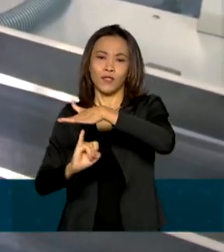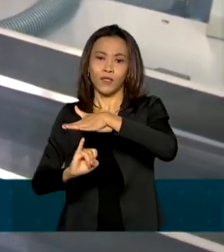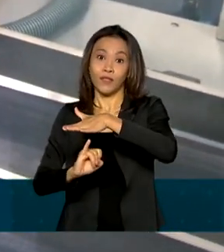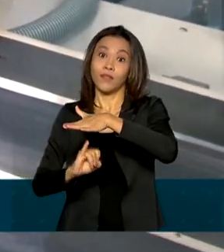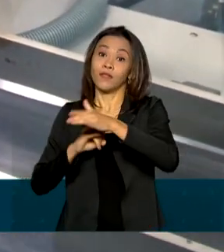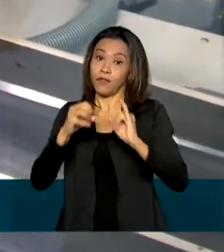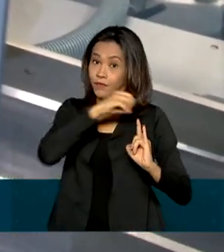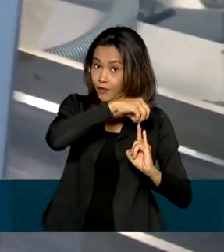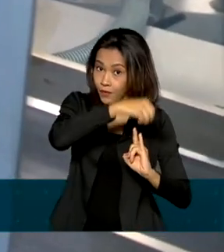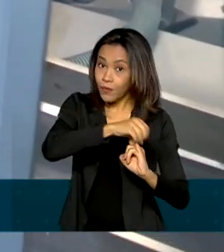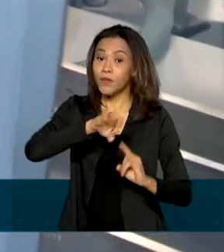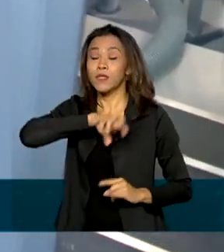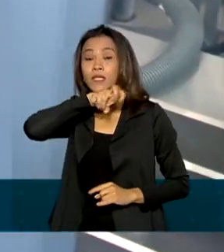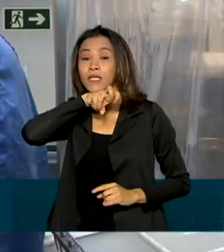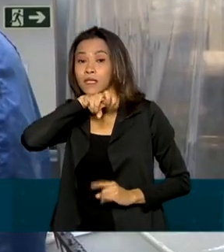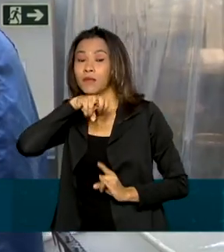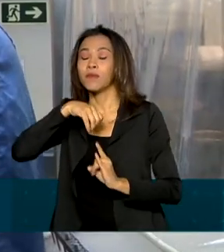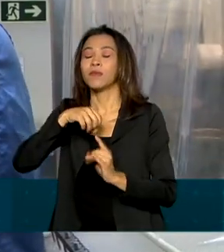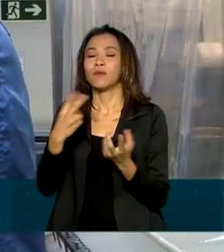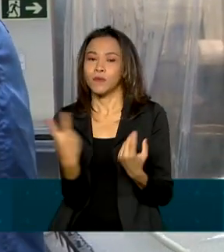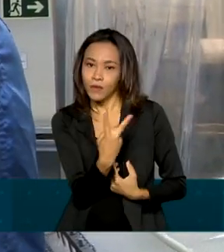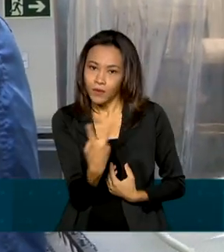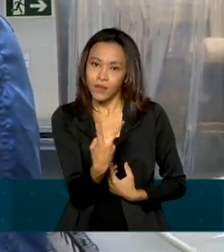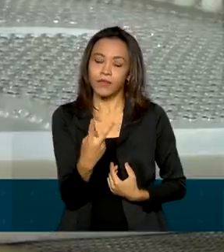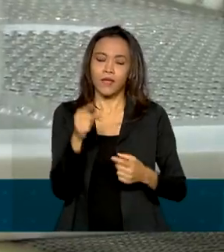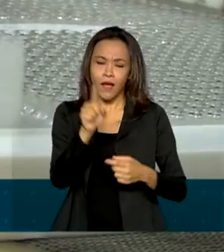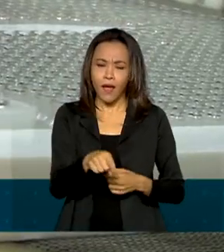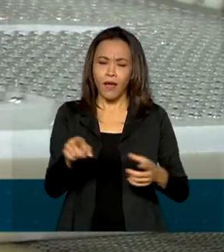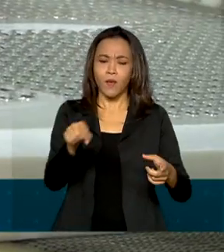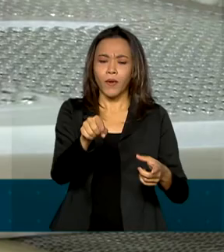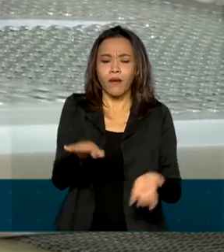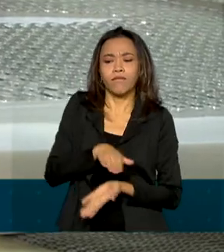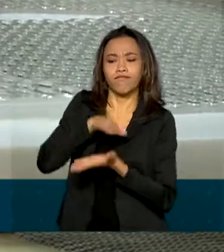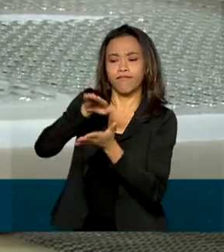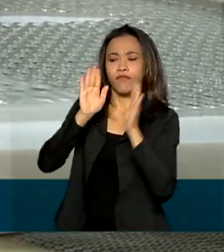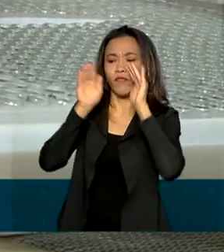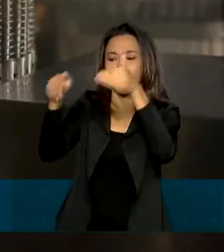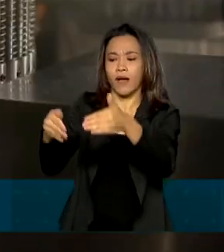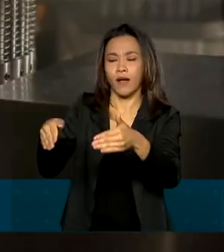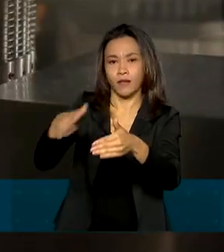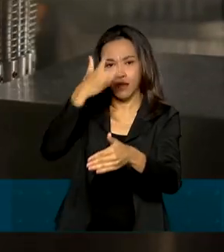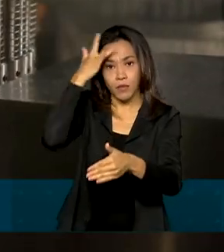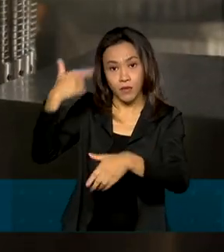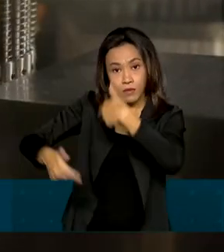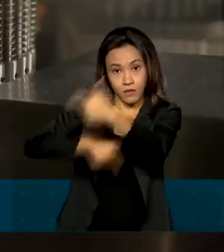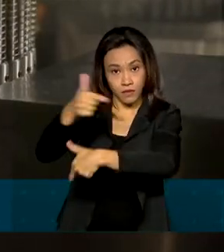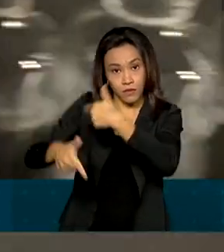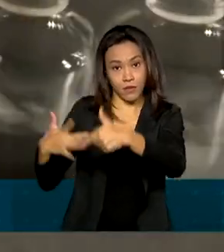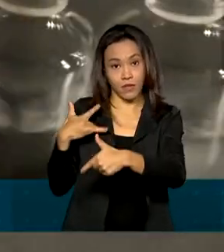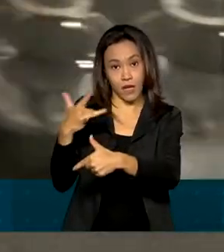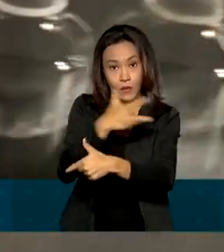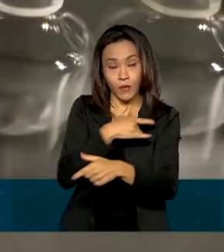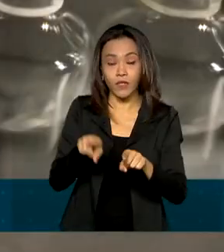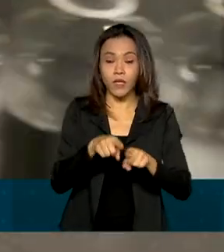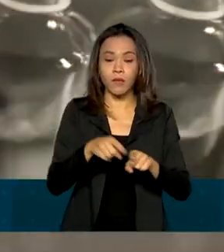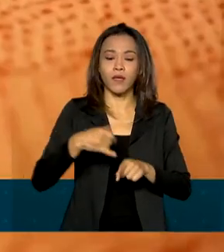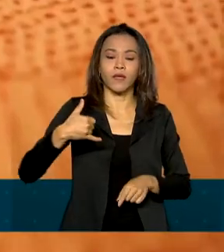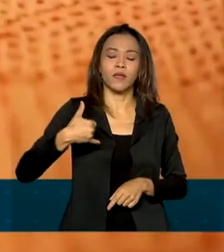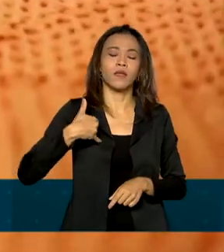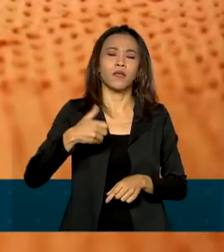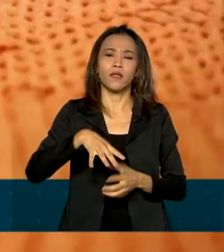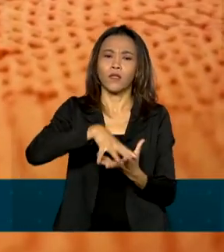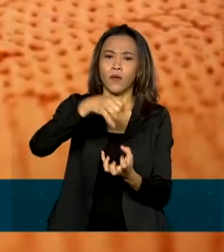dessa nova remessa é destinada à segunda dose de trabalhadores da saúde e idosos de 70 a 74